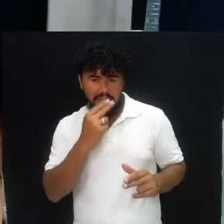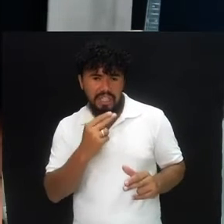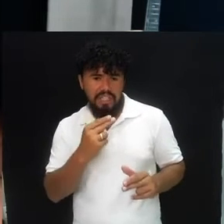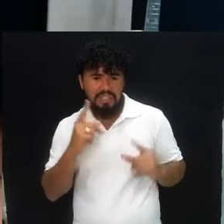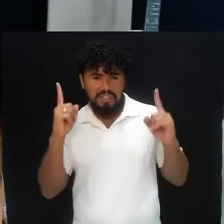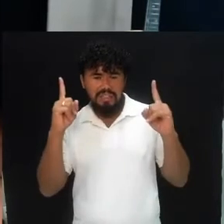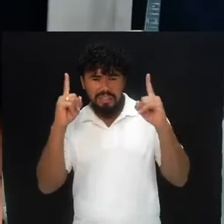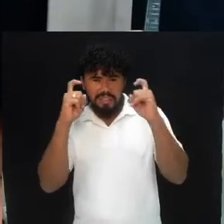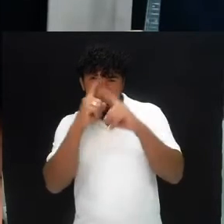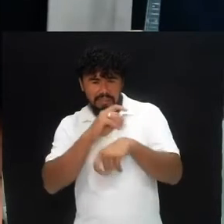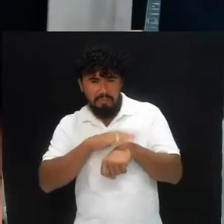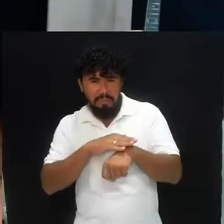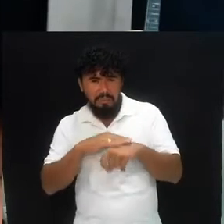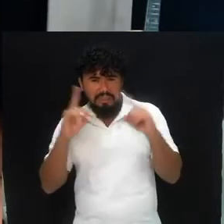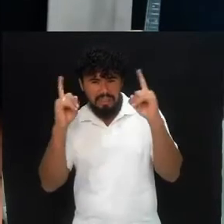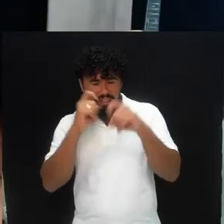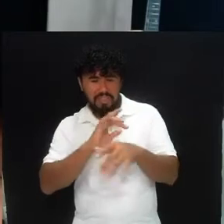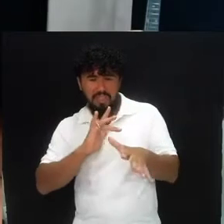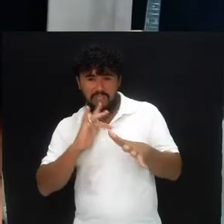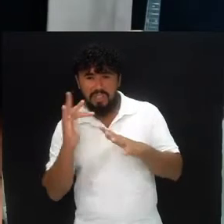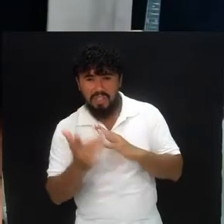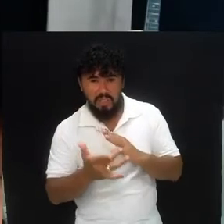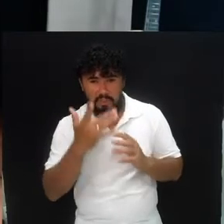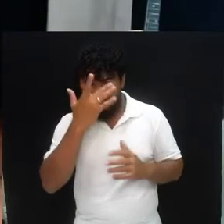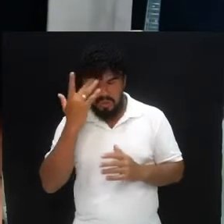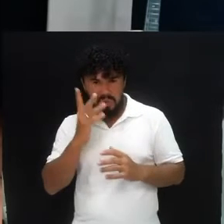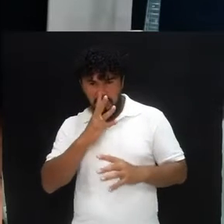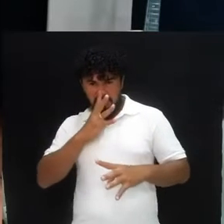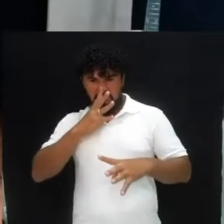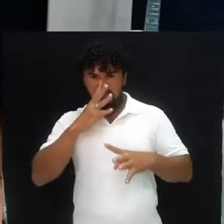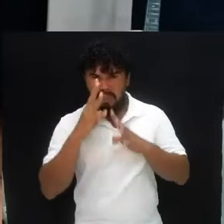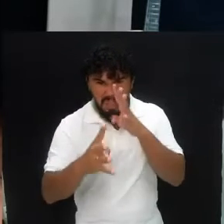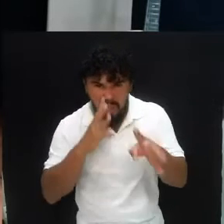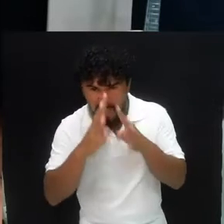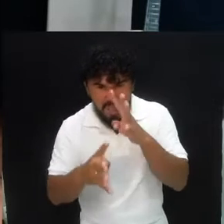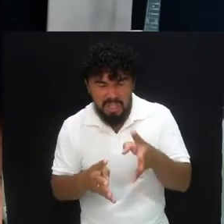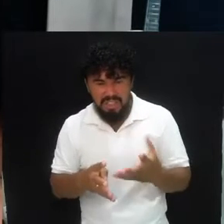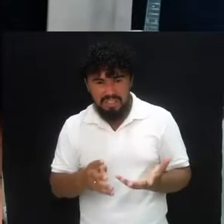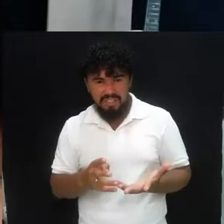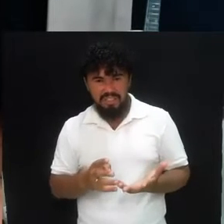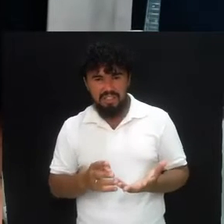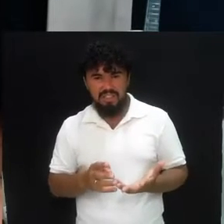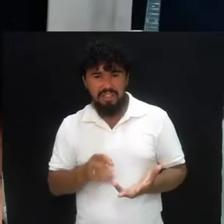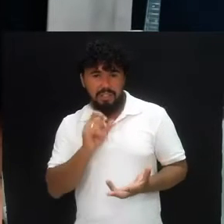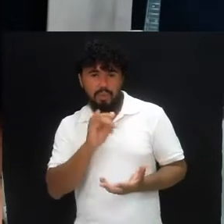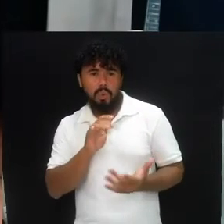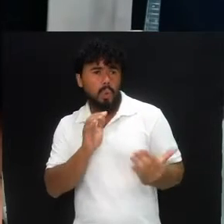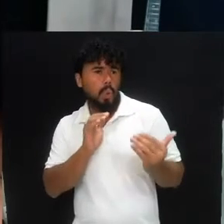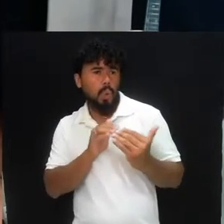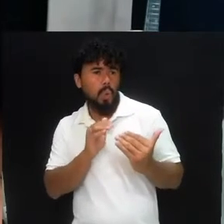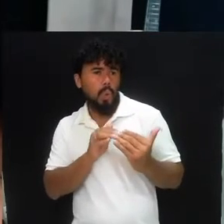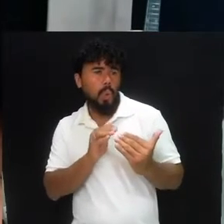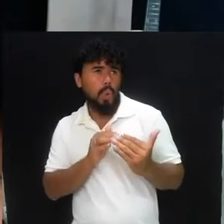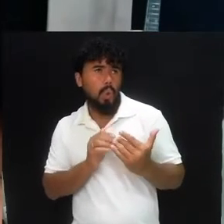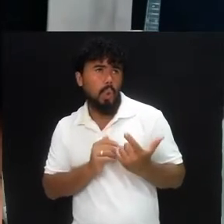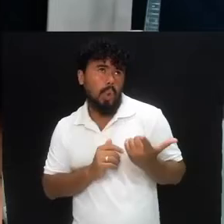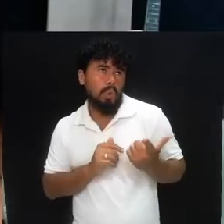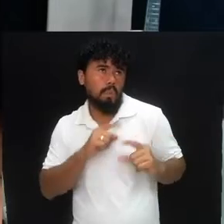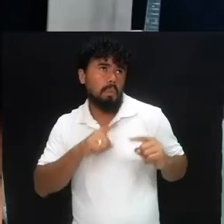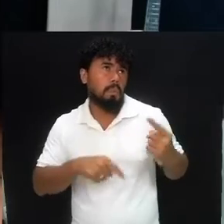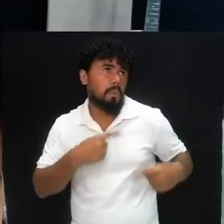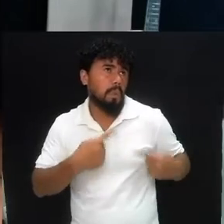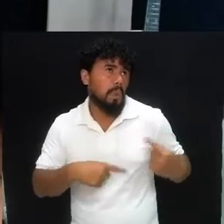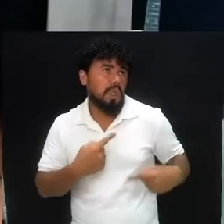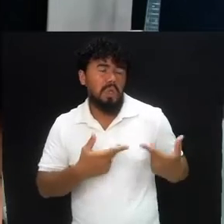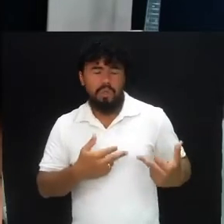não é verdade? Nas mídias sociais as pessoas soltam os leões em cima da gente. Se você diz que concorda com A, o B vai ser contra. Se